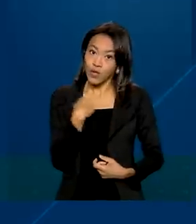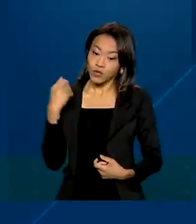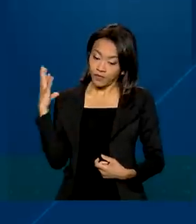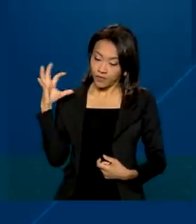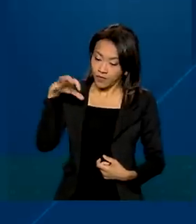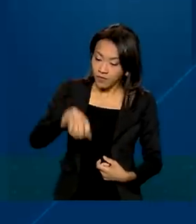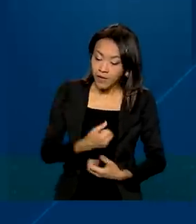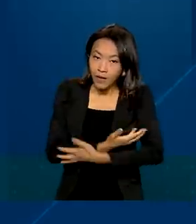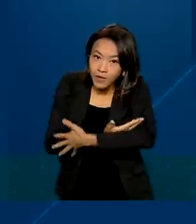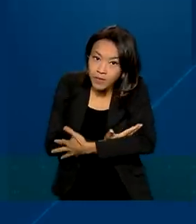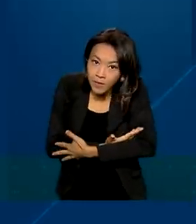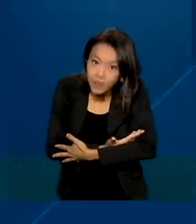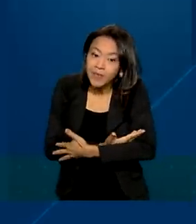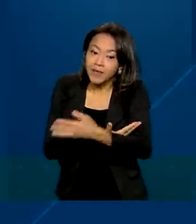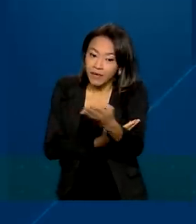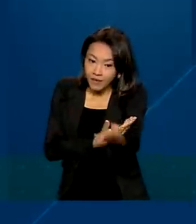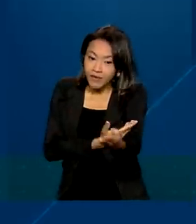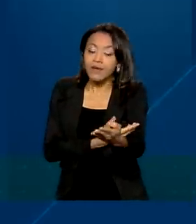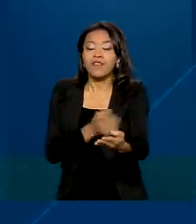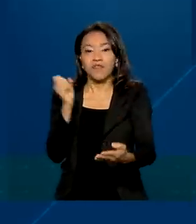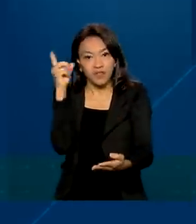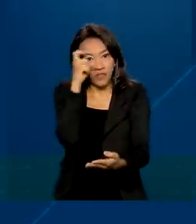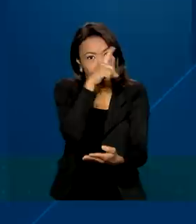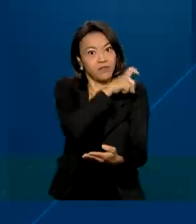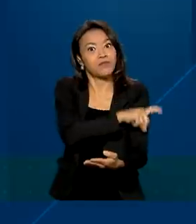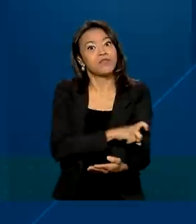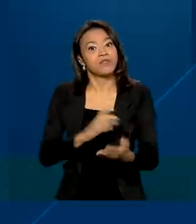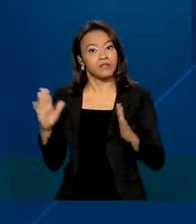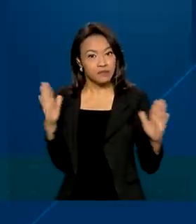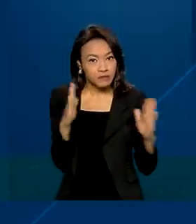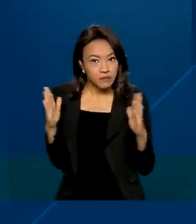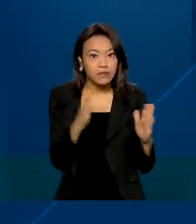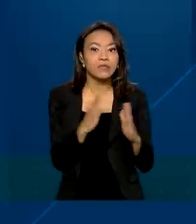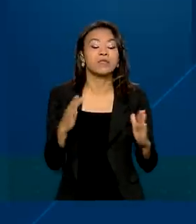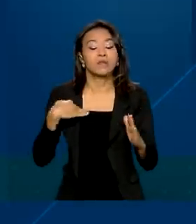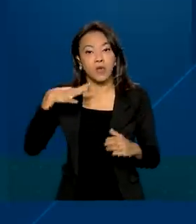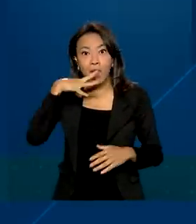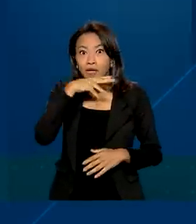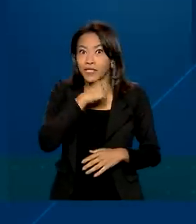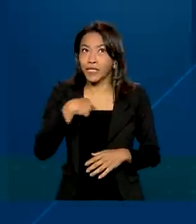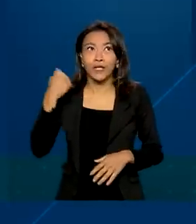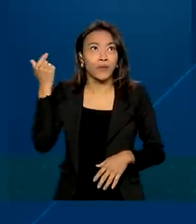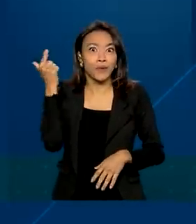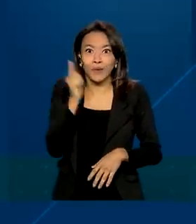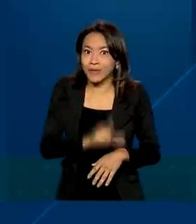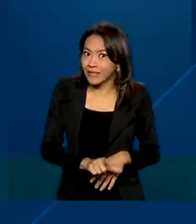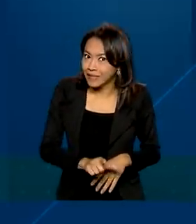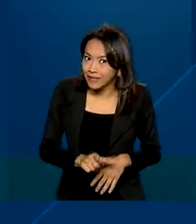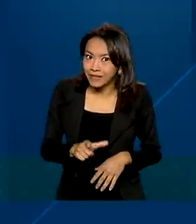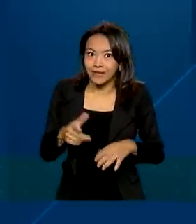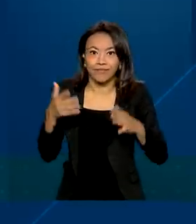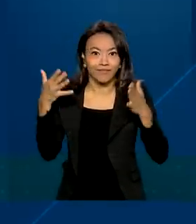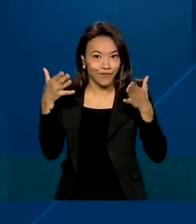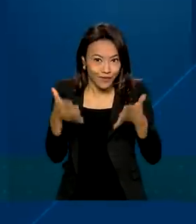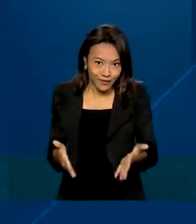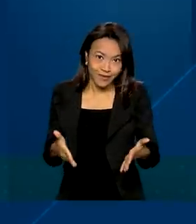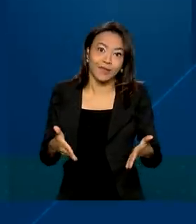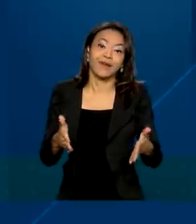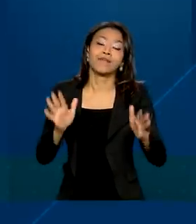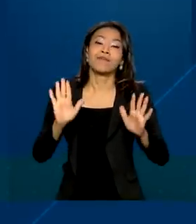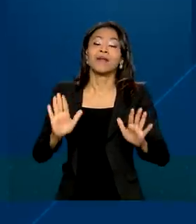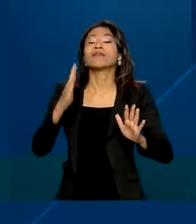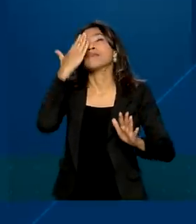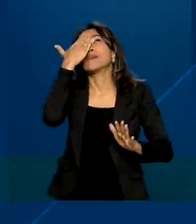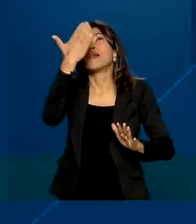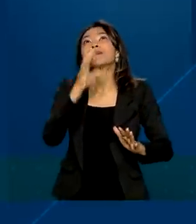neném Giovana, foram momentos difíceis, momentos que eu achei que eu não fosse conseguir chegar, mas